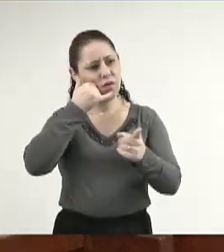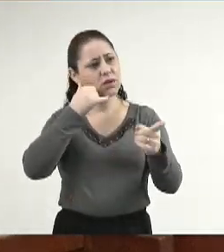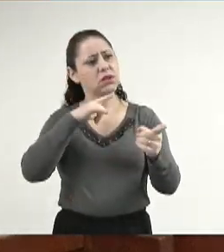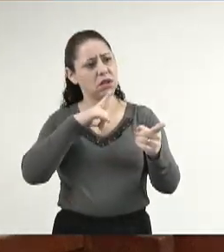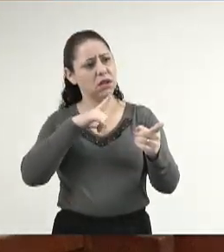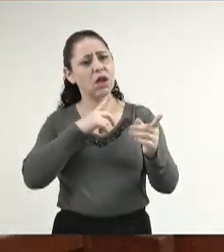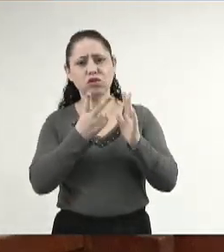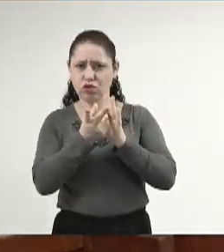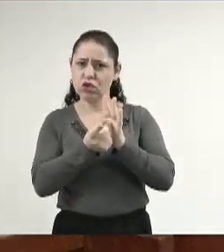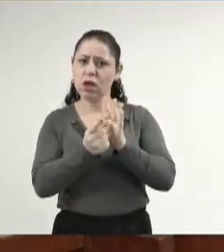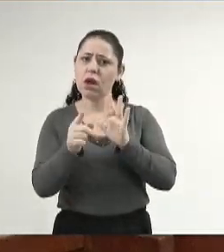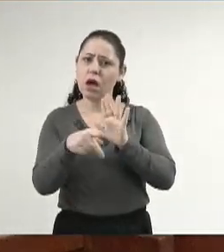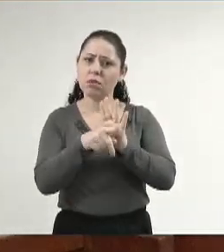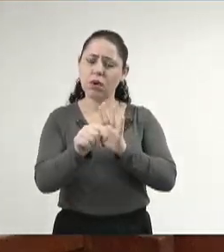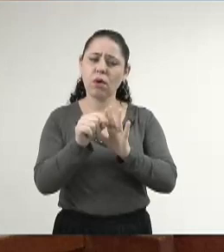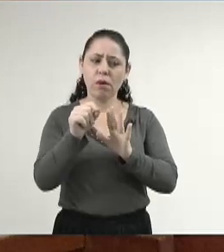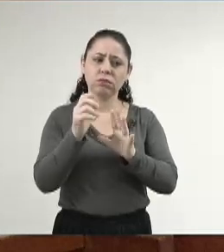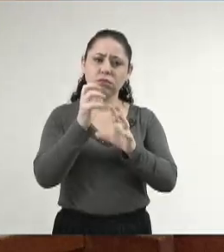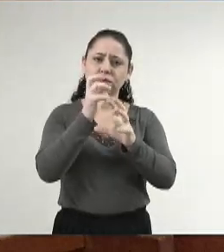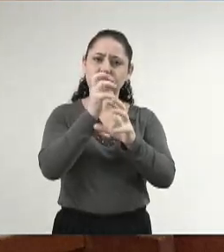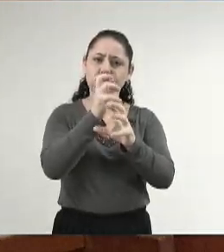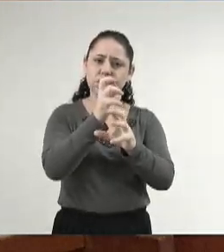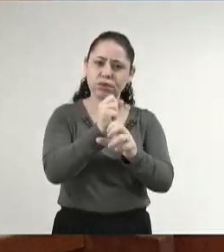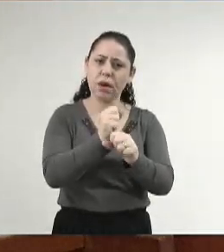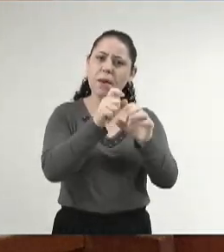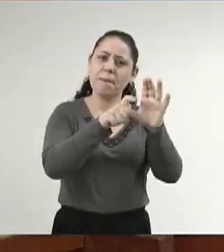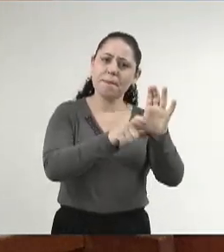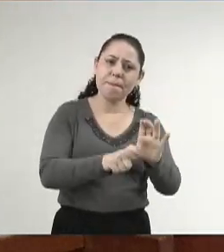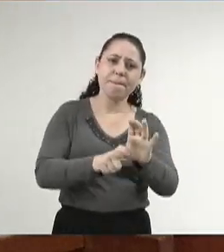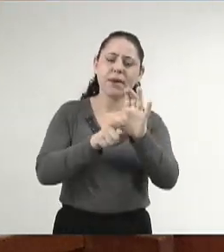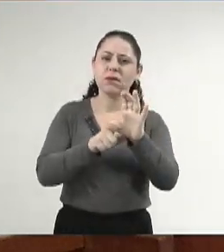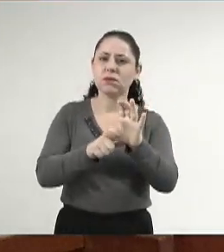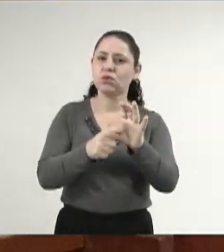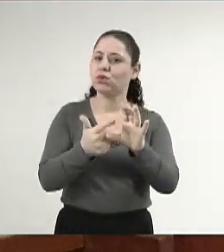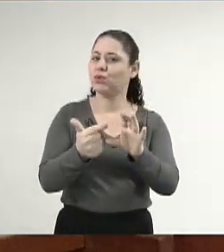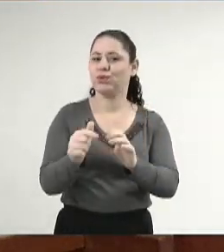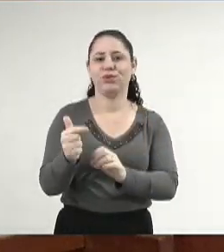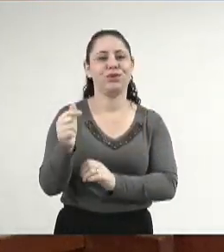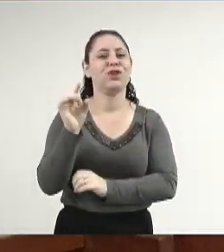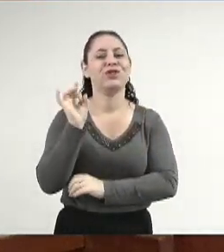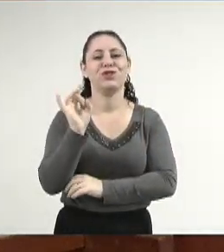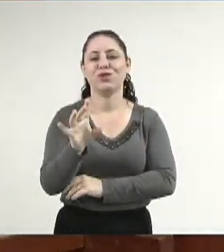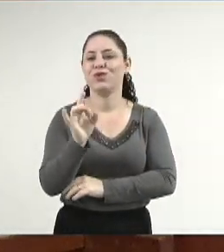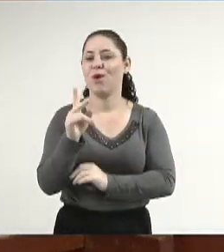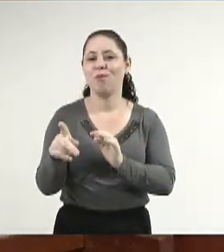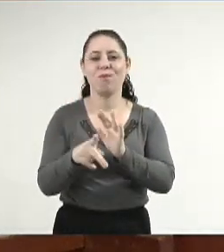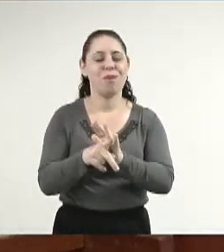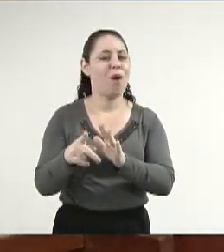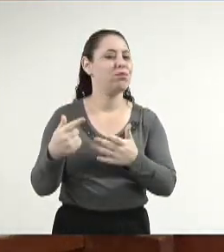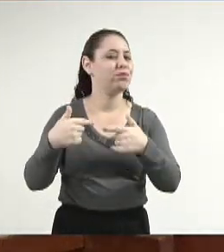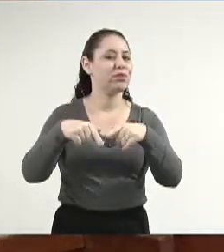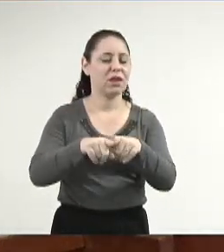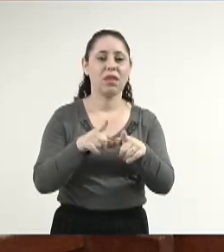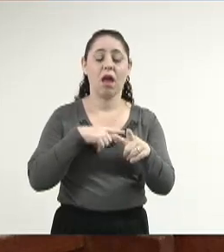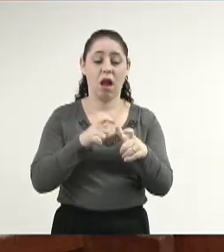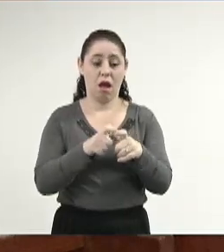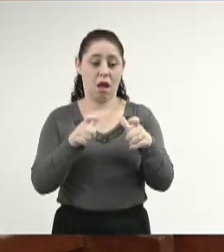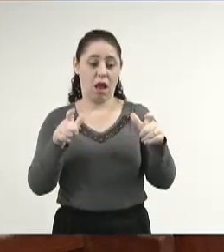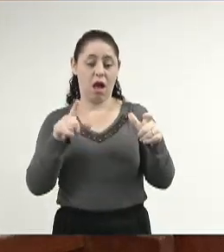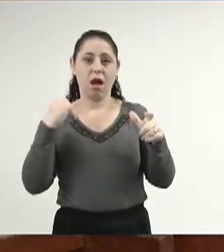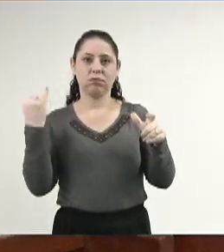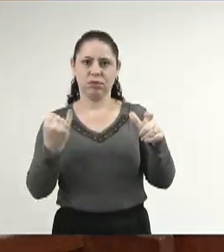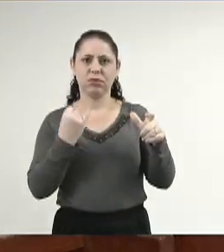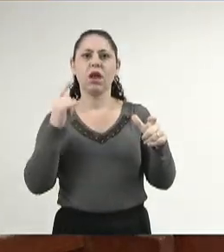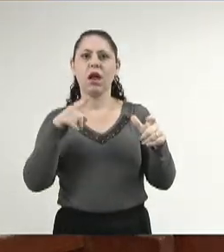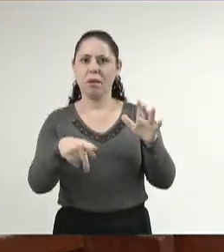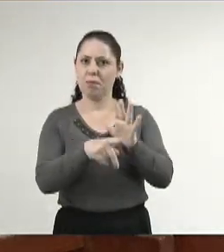você tem aqui um recurso que é a somatória dos dividendos? Isso não existe. Somente uma cooperativa tem essa grandeza, esse